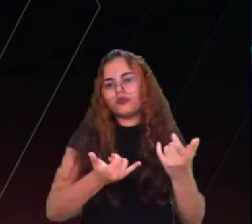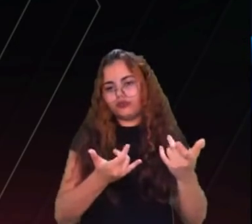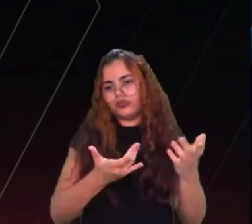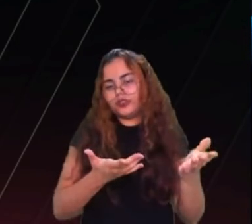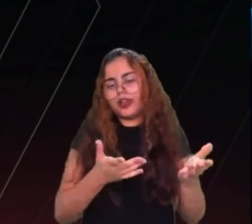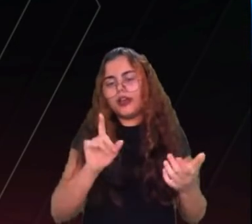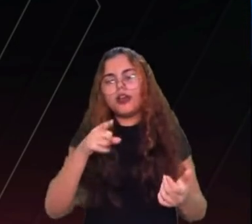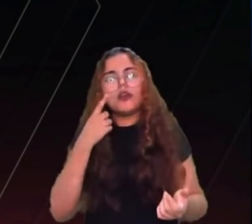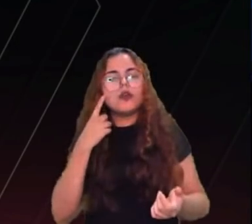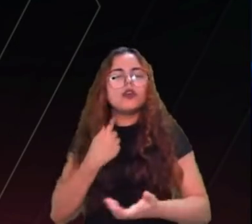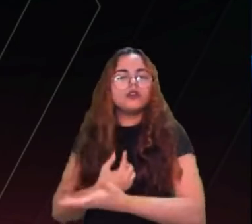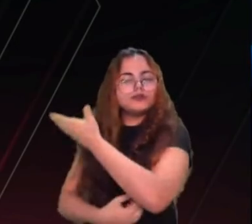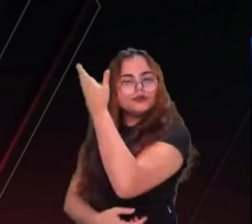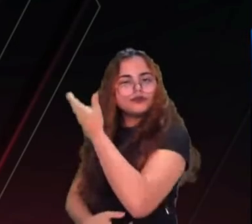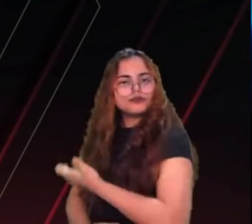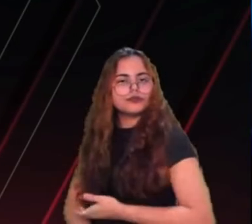frente.